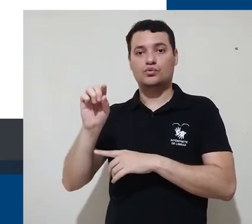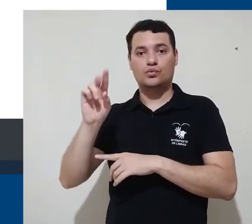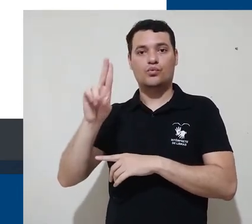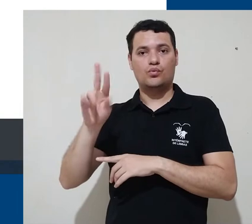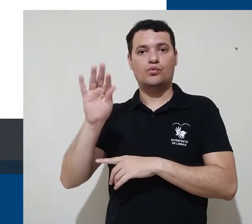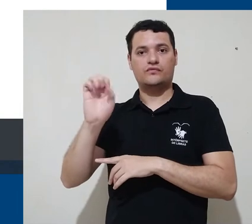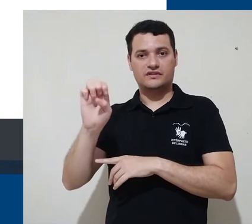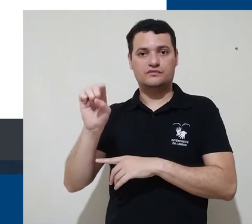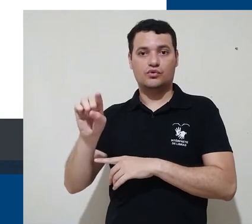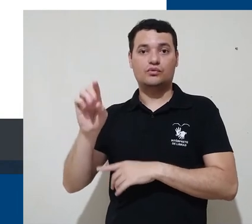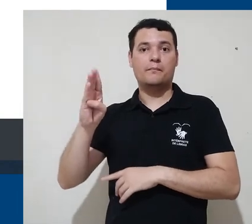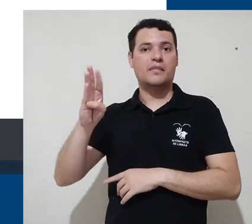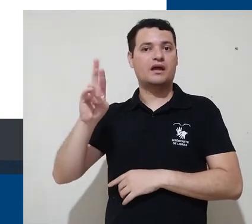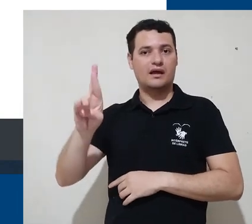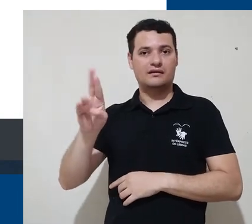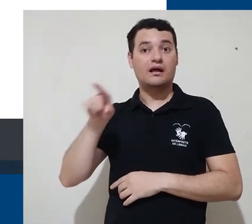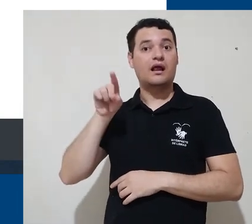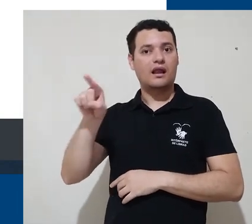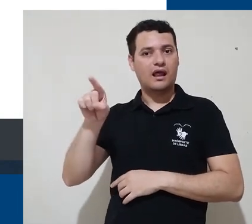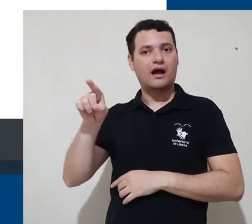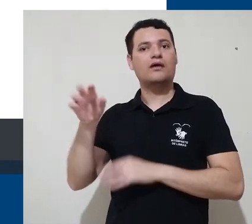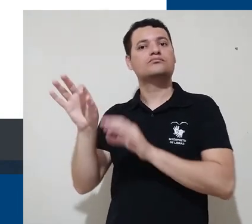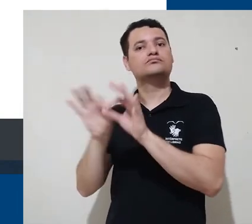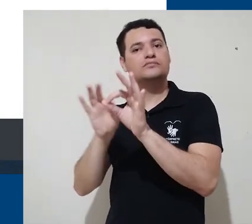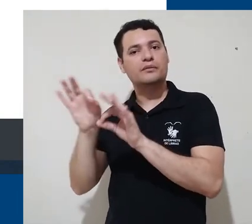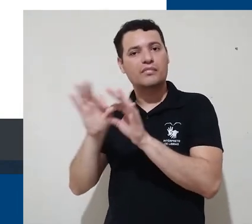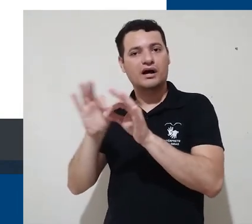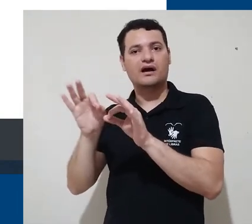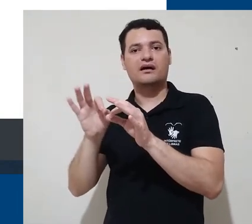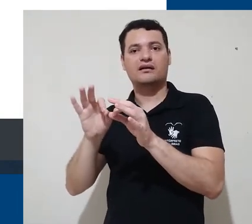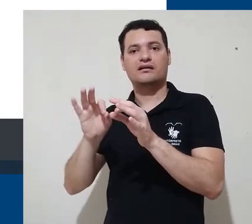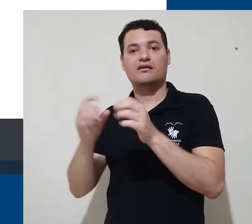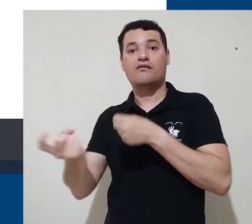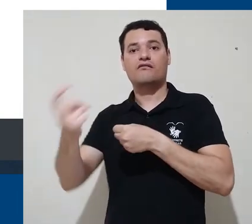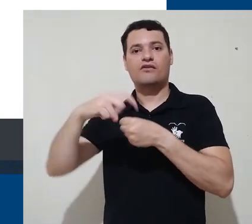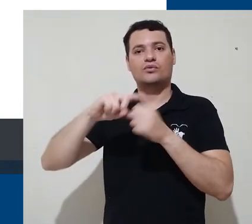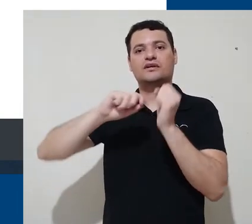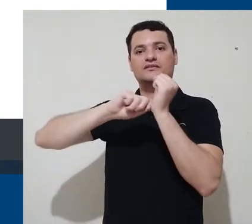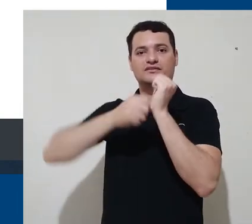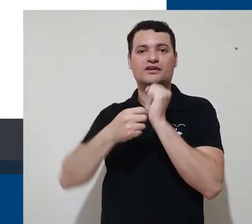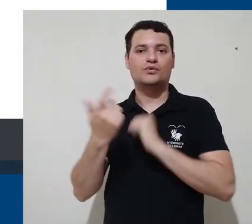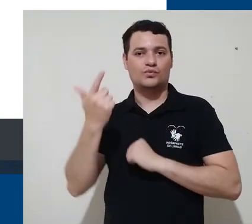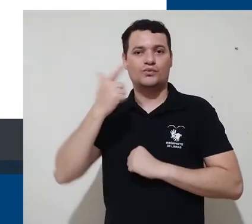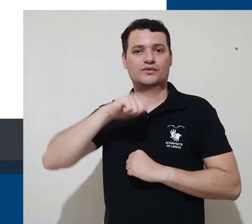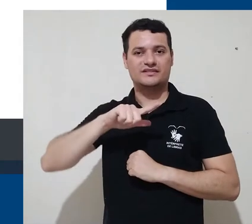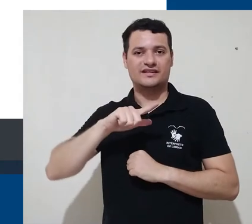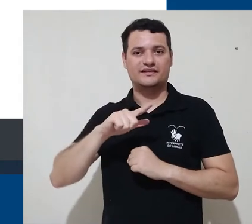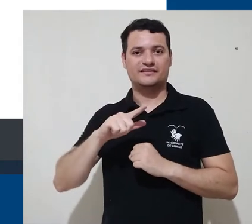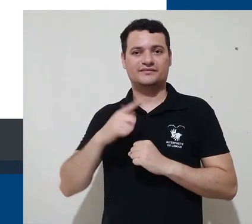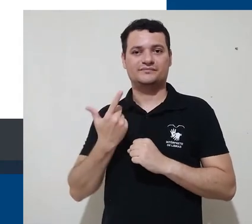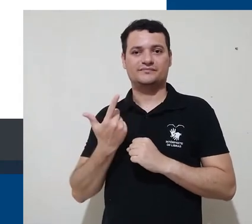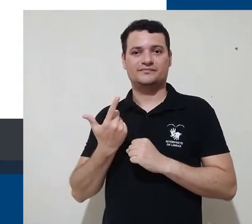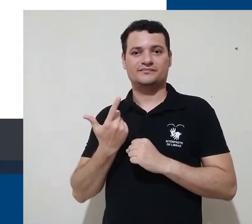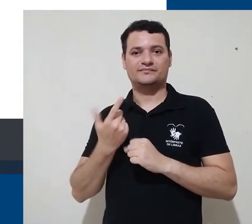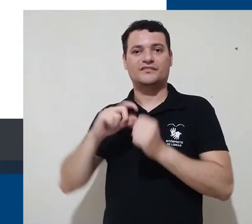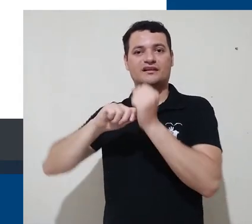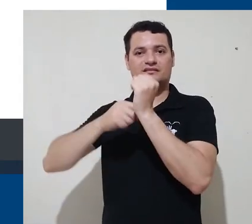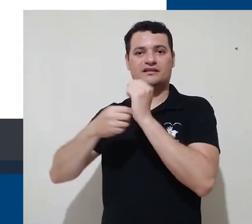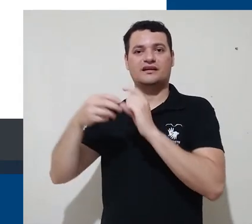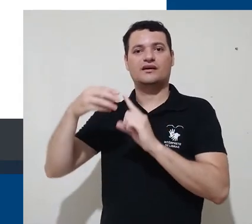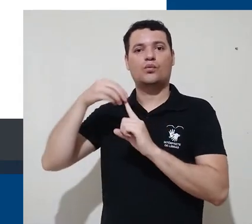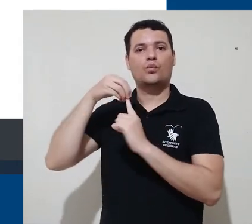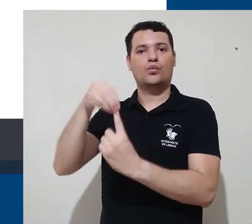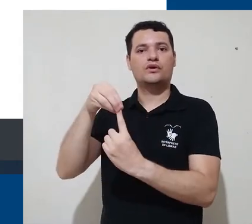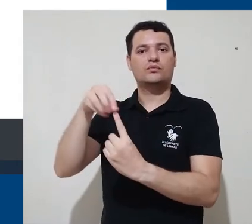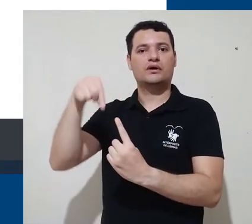.br. E lá você pode fazer o procedimento de recuperação de sua senha do usuário único da UFIS.